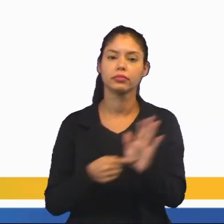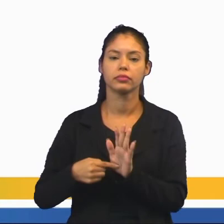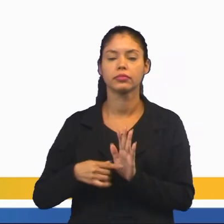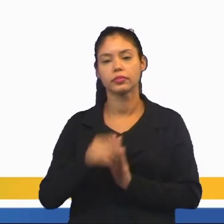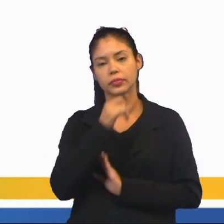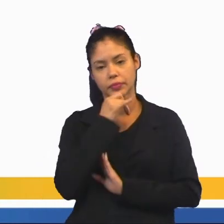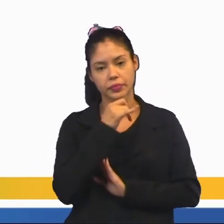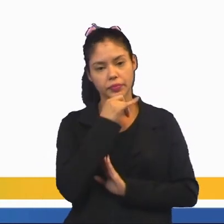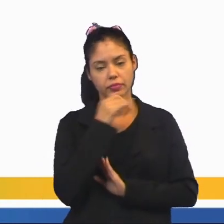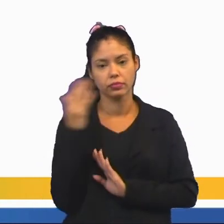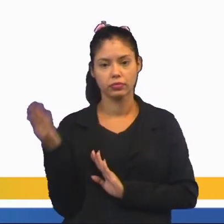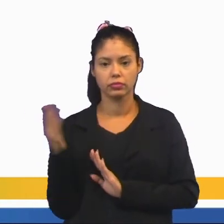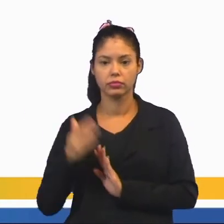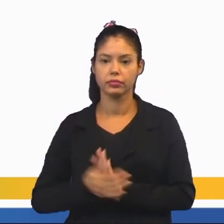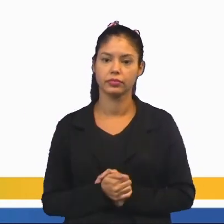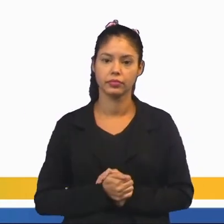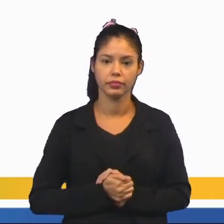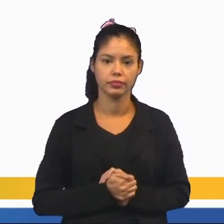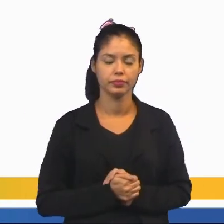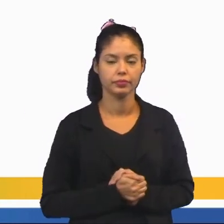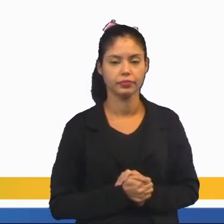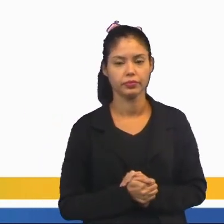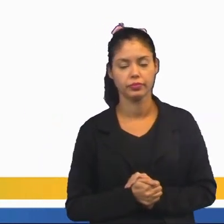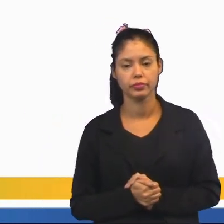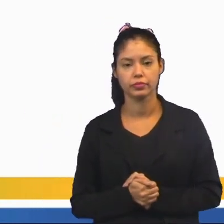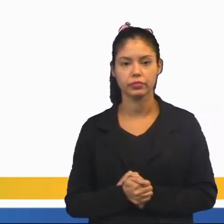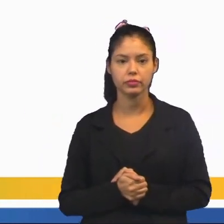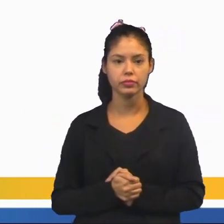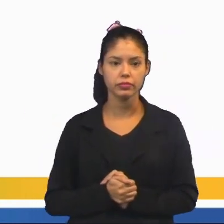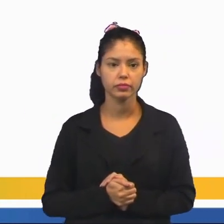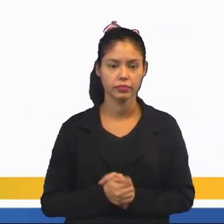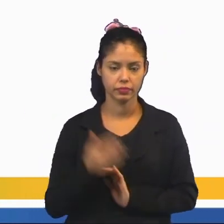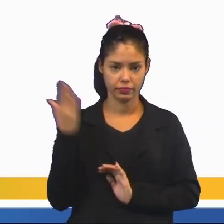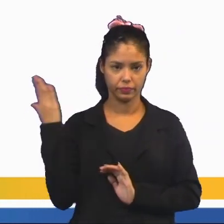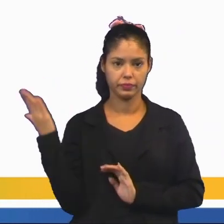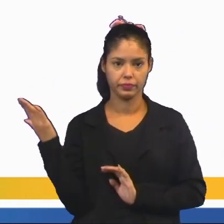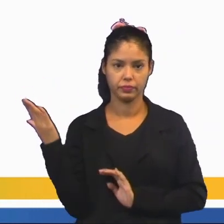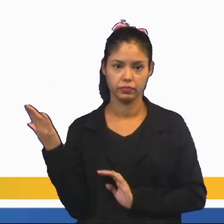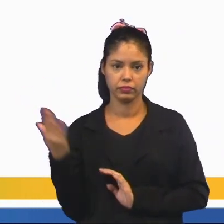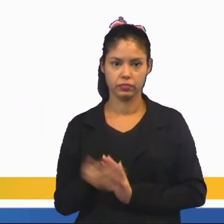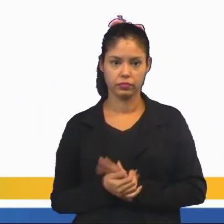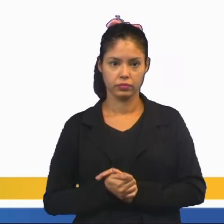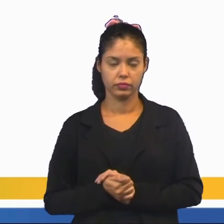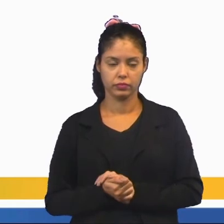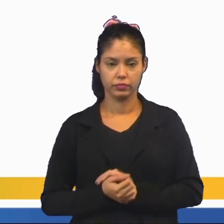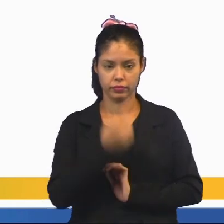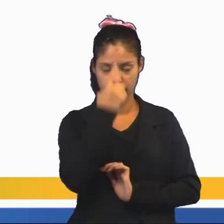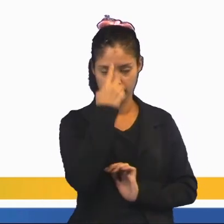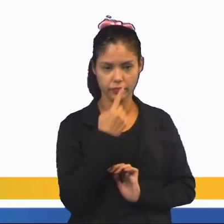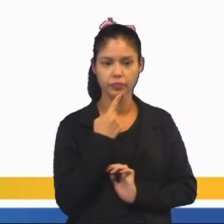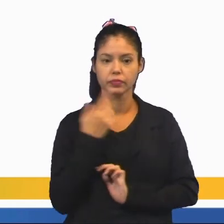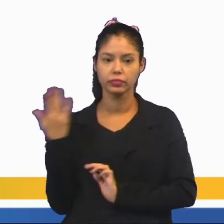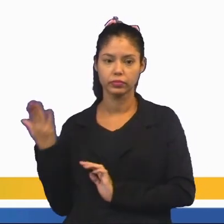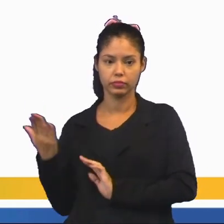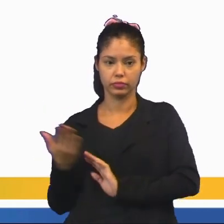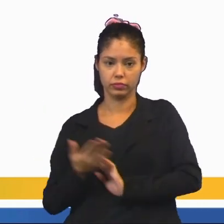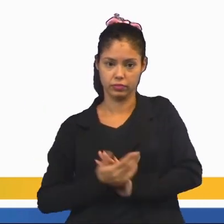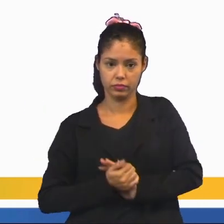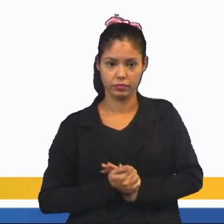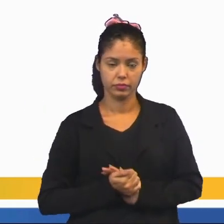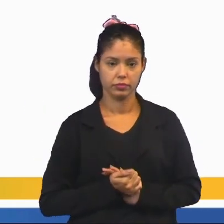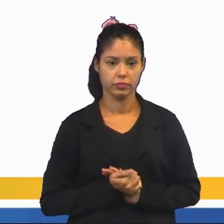representação dessa solução. Vamos ver aqui, por exemplo, olha só. Ali está no cálculo, né? A primeira